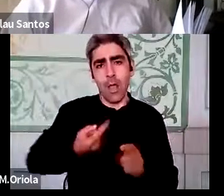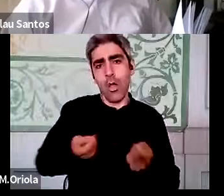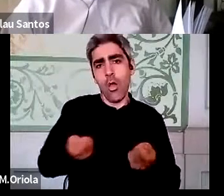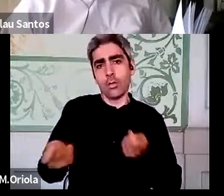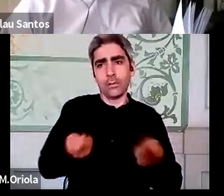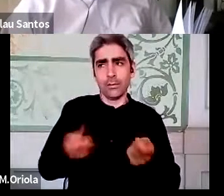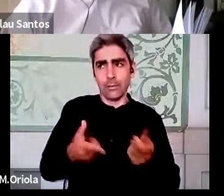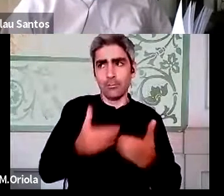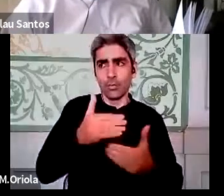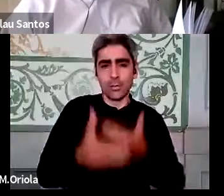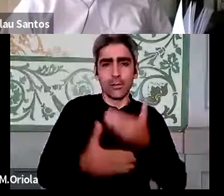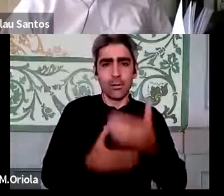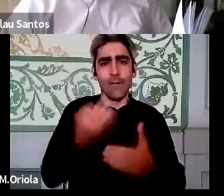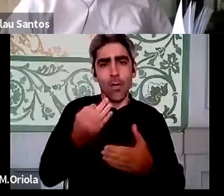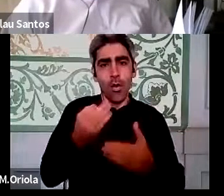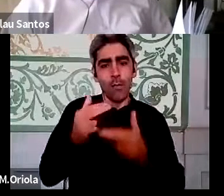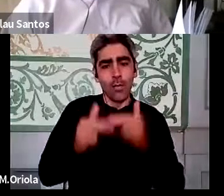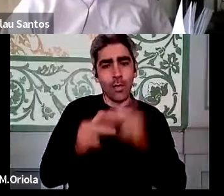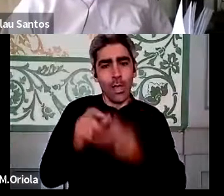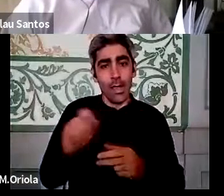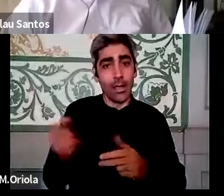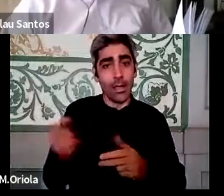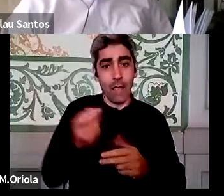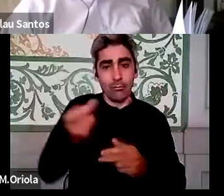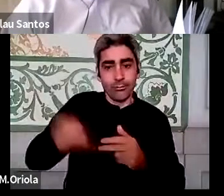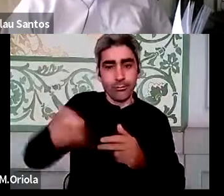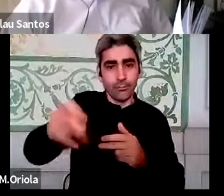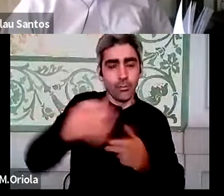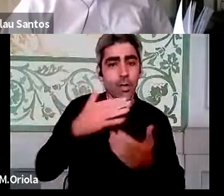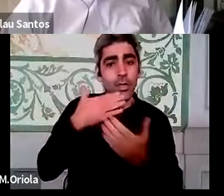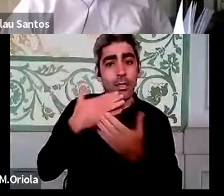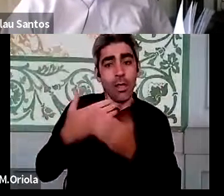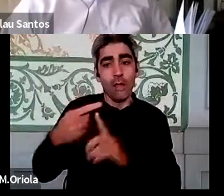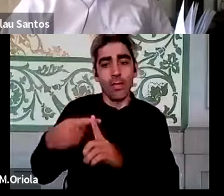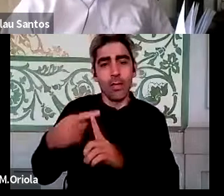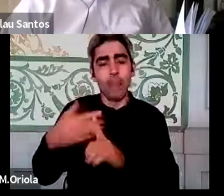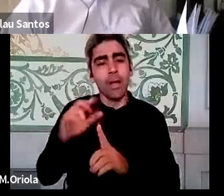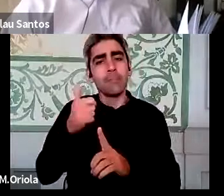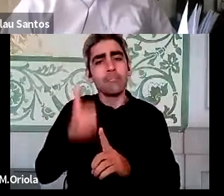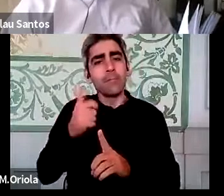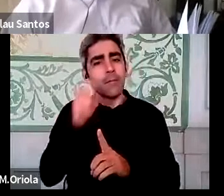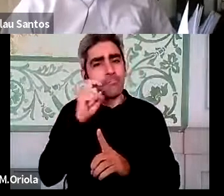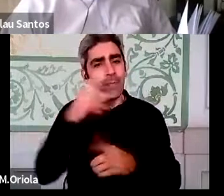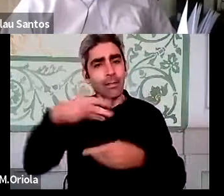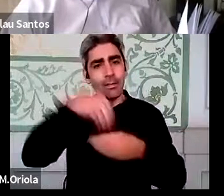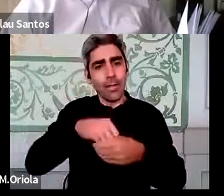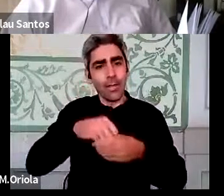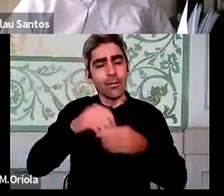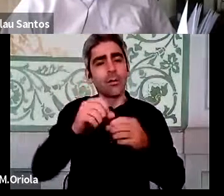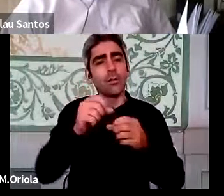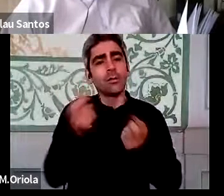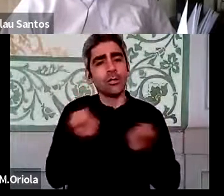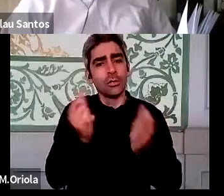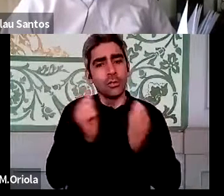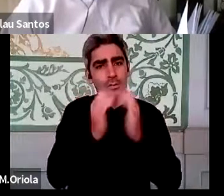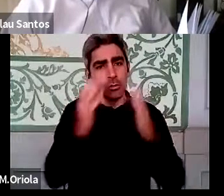destes processos que foram montados muito rapidamente e que, tendo mostrado benefícios, não estão ainda consolidados nas nossas organizações. Portanto, esse é um trabalho